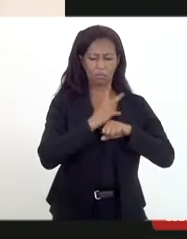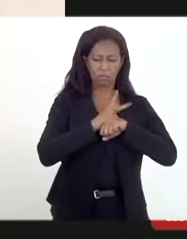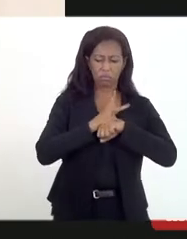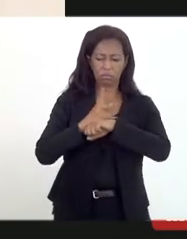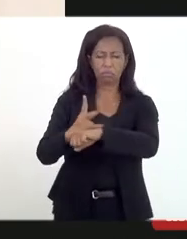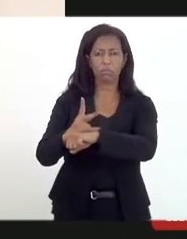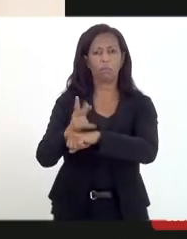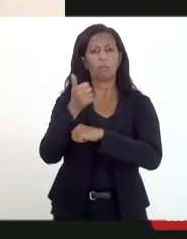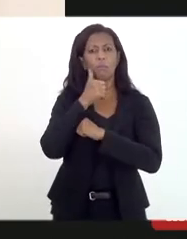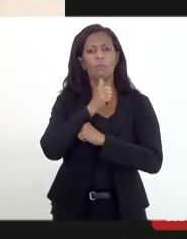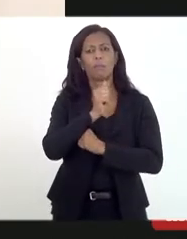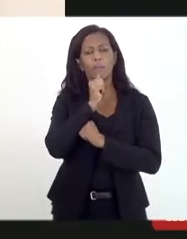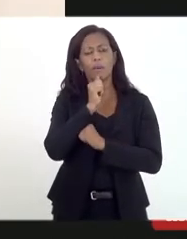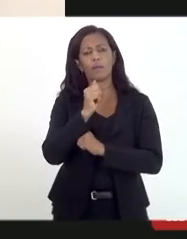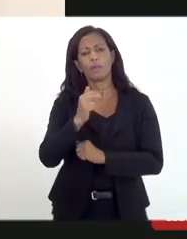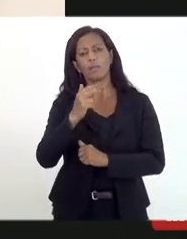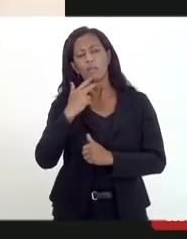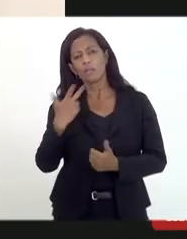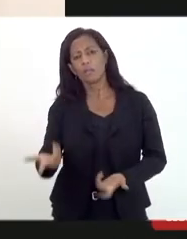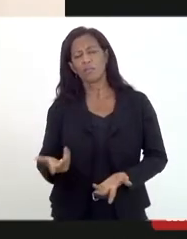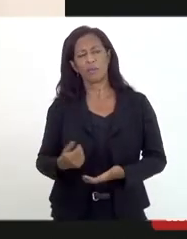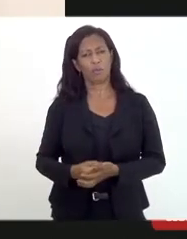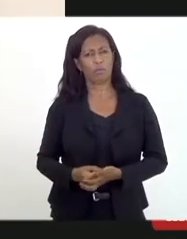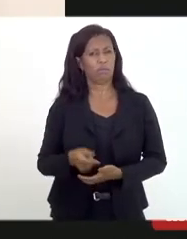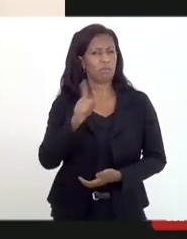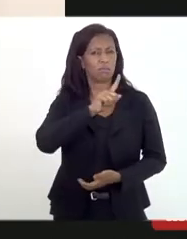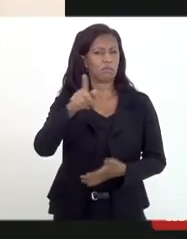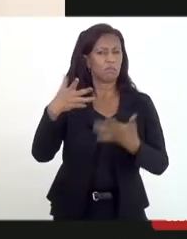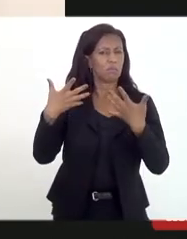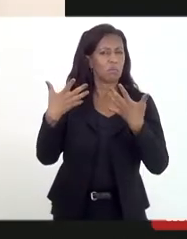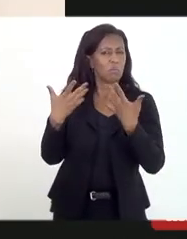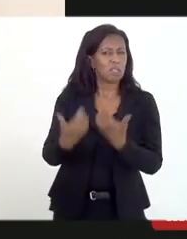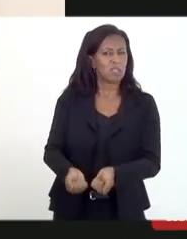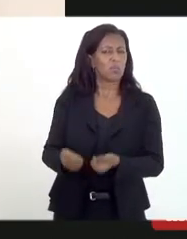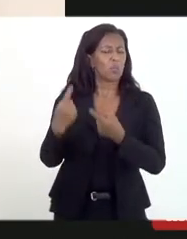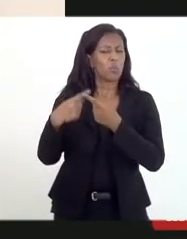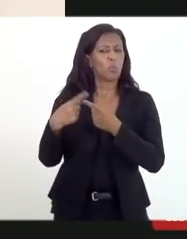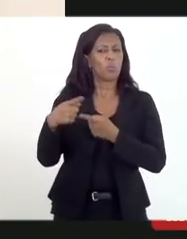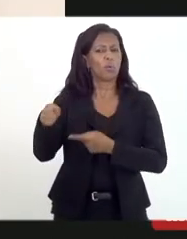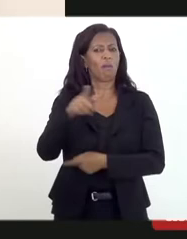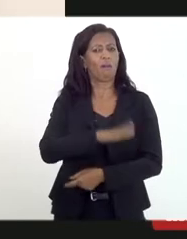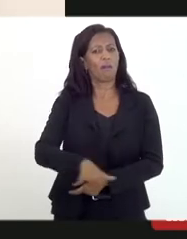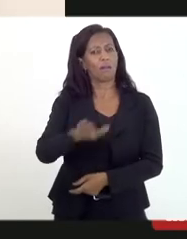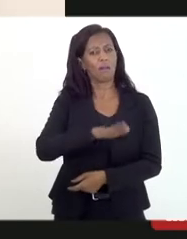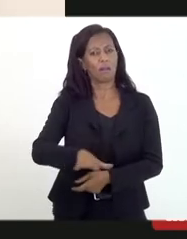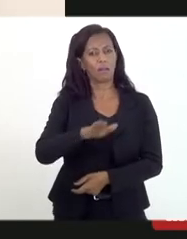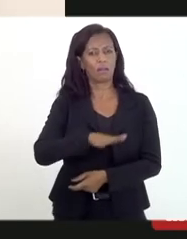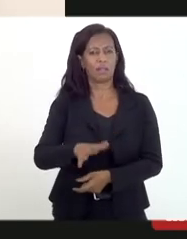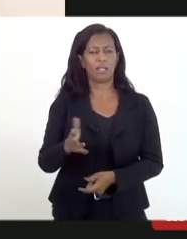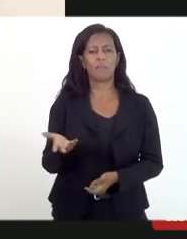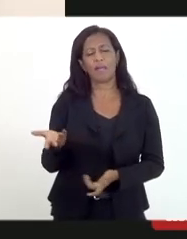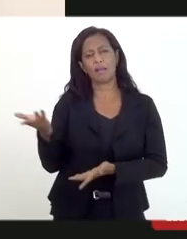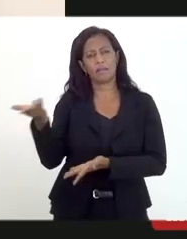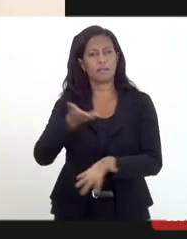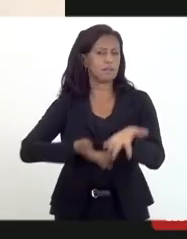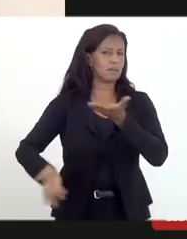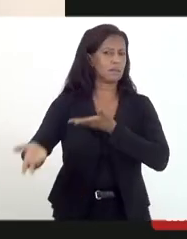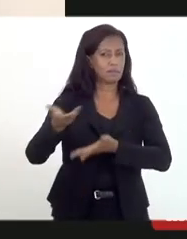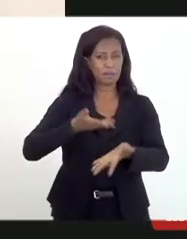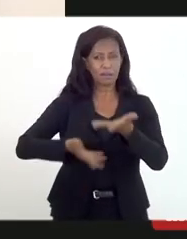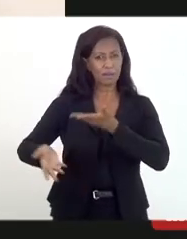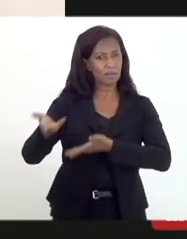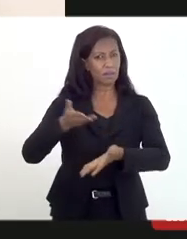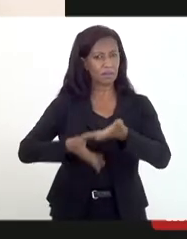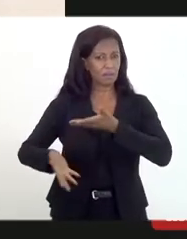e relatou que estava inconformado porque ela levou a criança para participar lá do